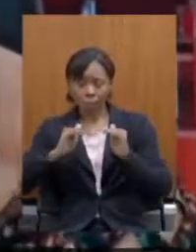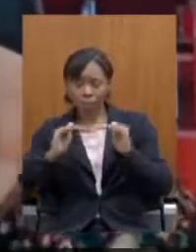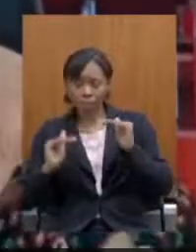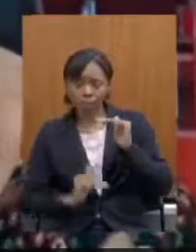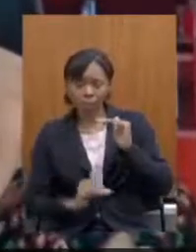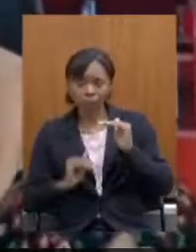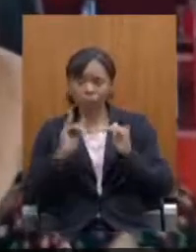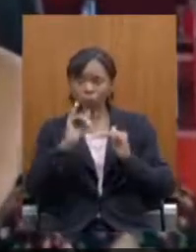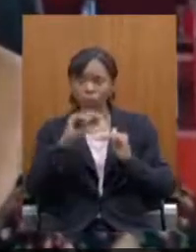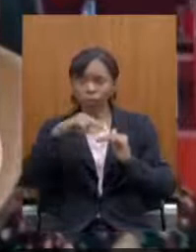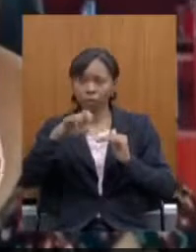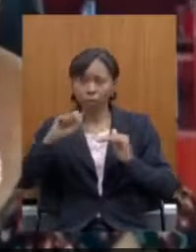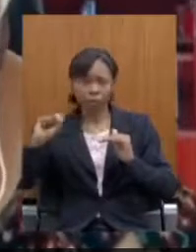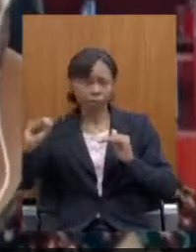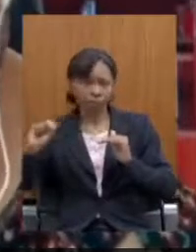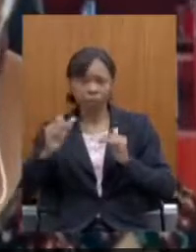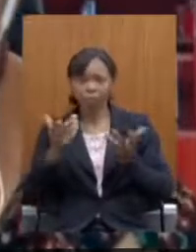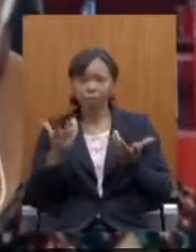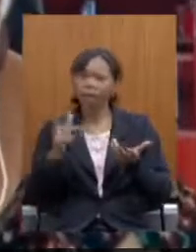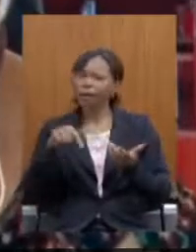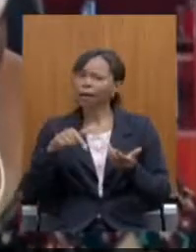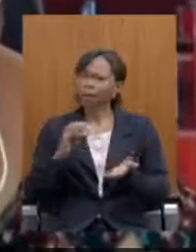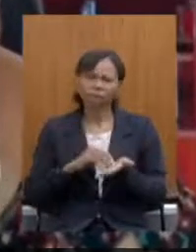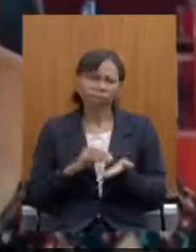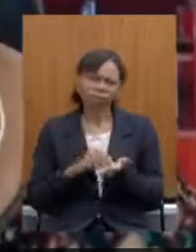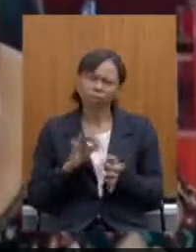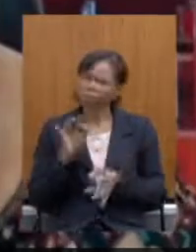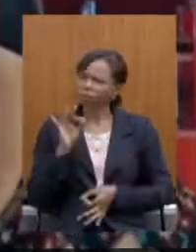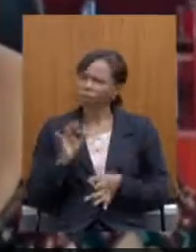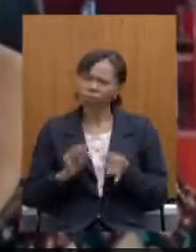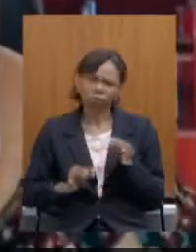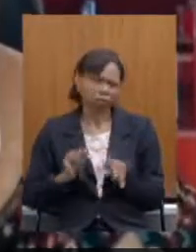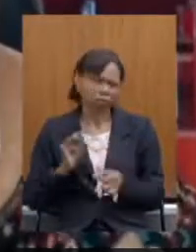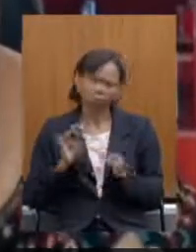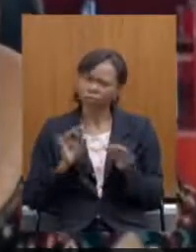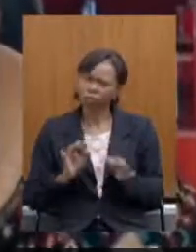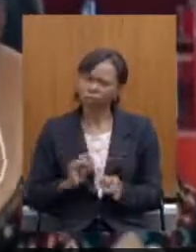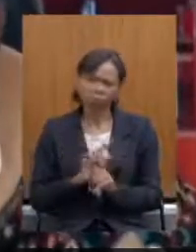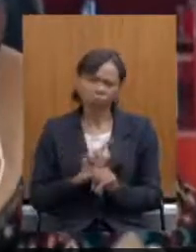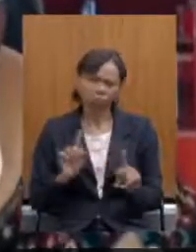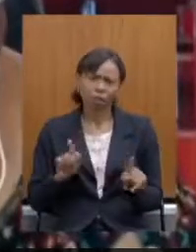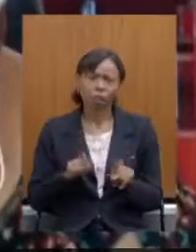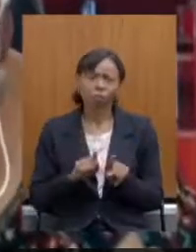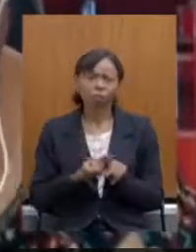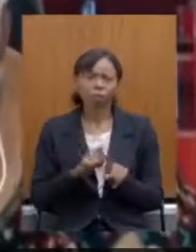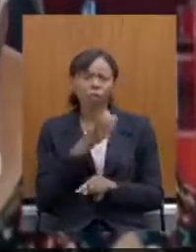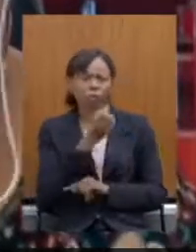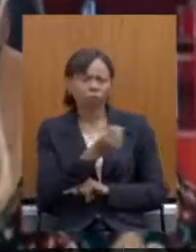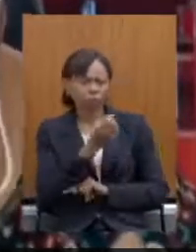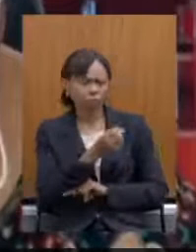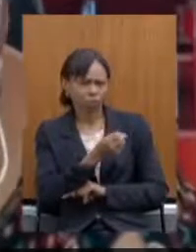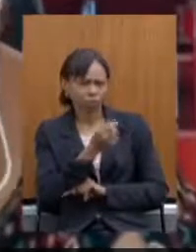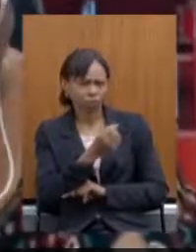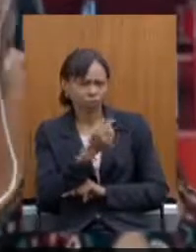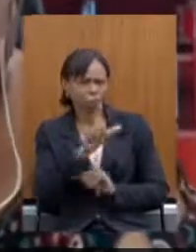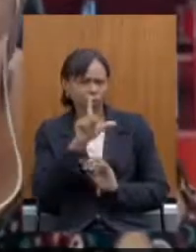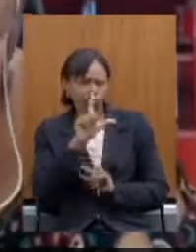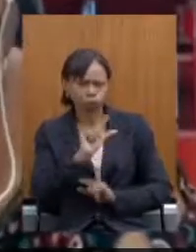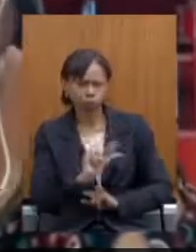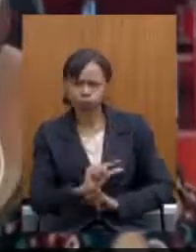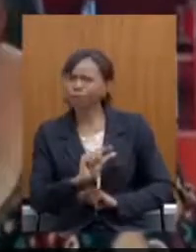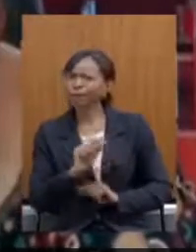terceiro a questão da redução das pensões também é uma questão que é muito importante a ser